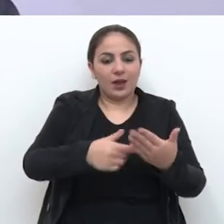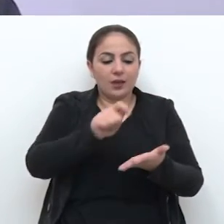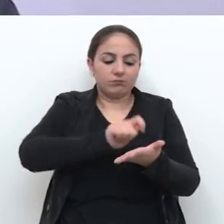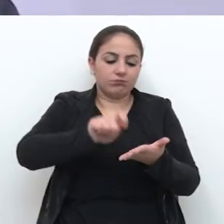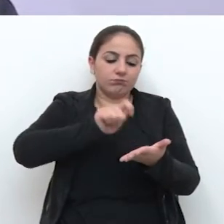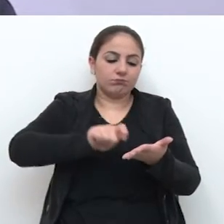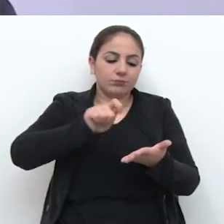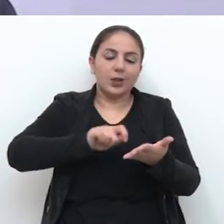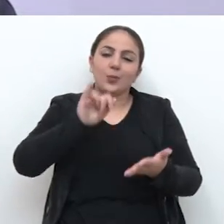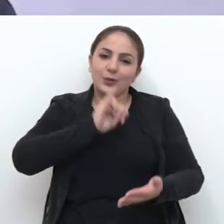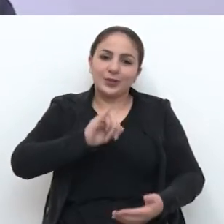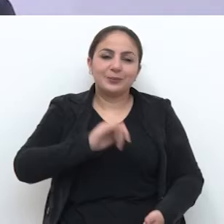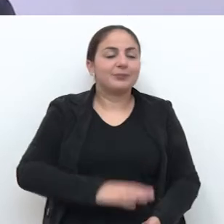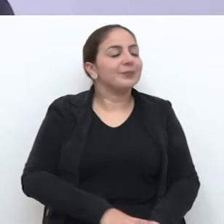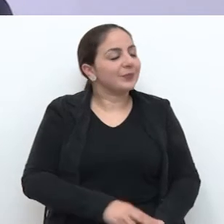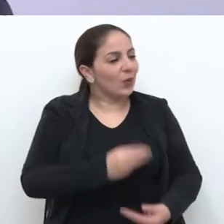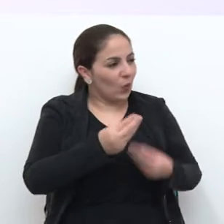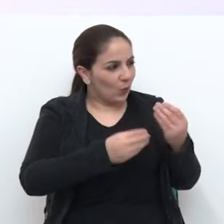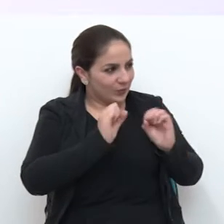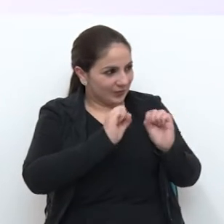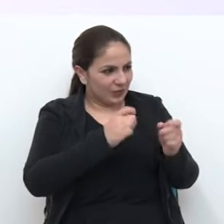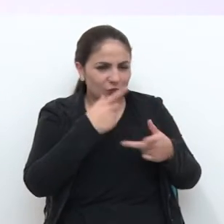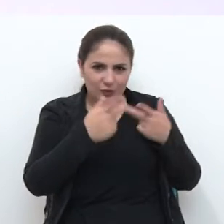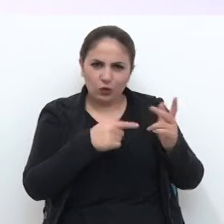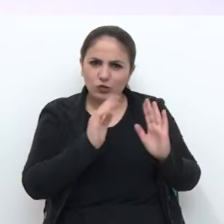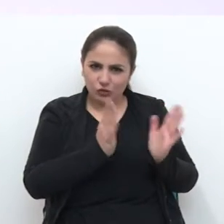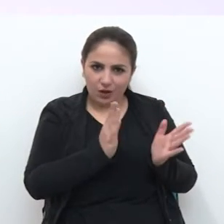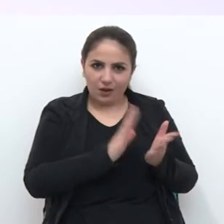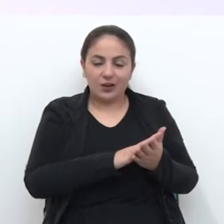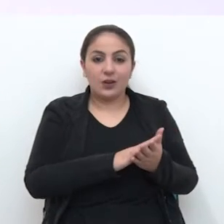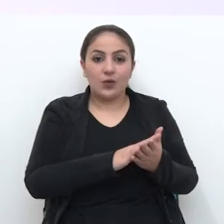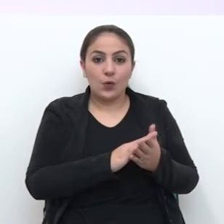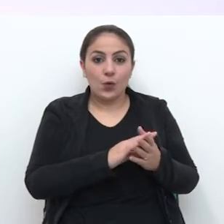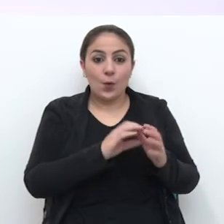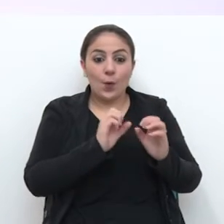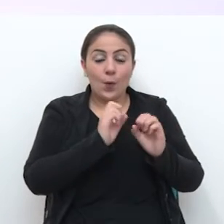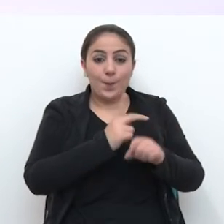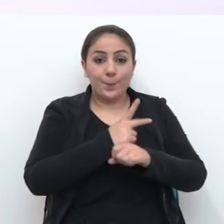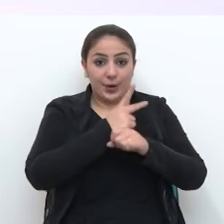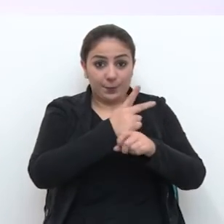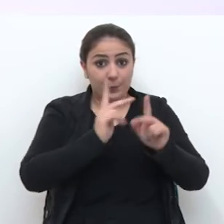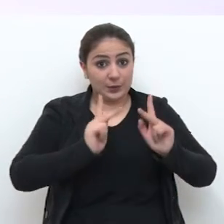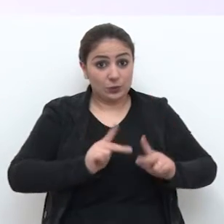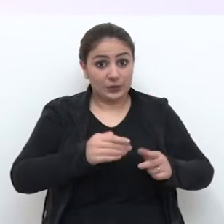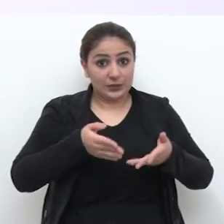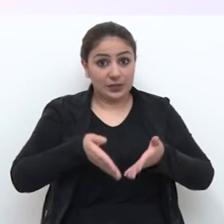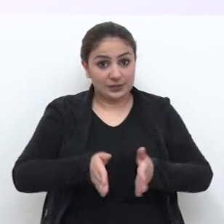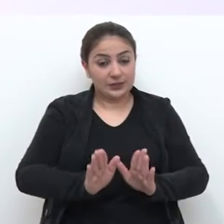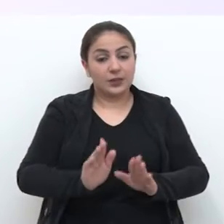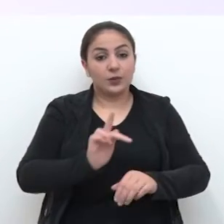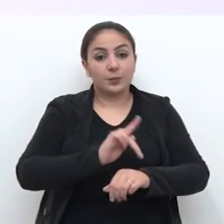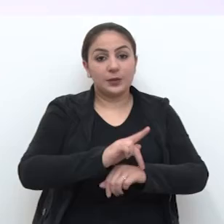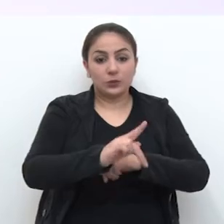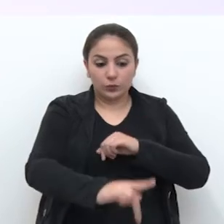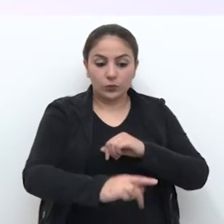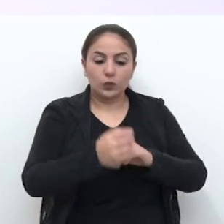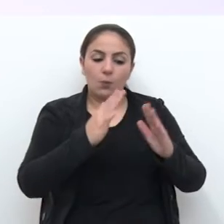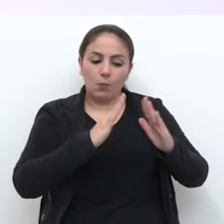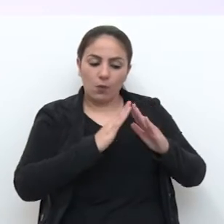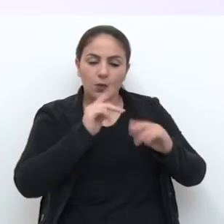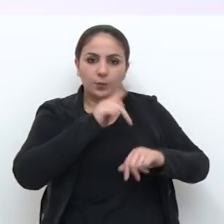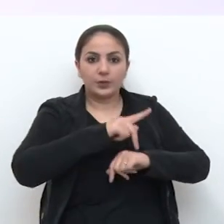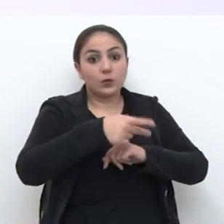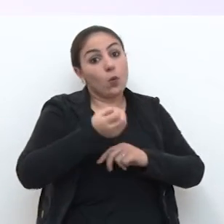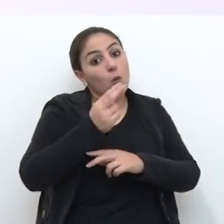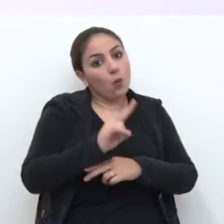né? Que é tão importante. Como o secretário disse, então, o prêmio é voltado para as pessoas que nasceram aqui em Passo Fundo, que moram